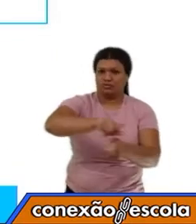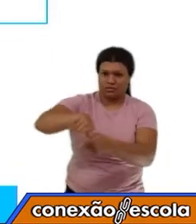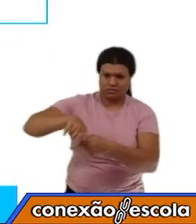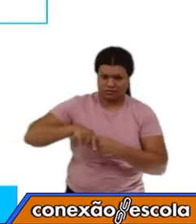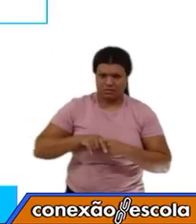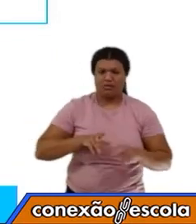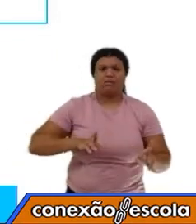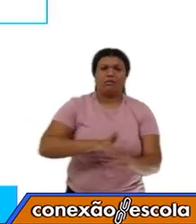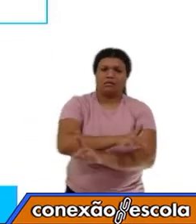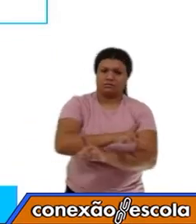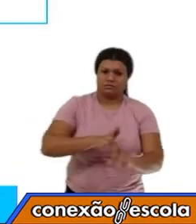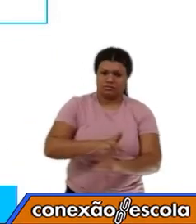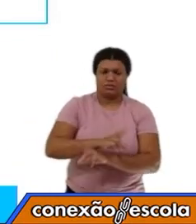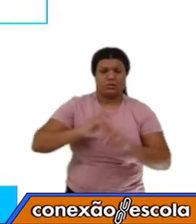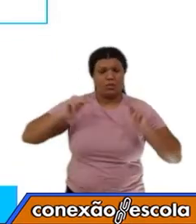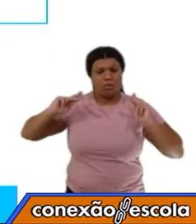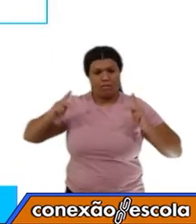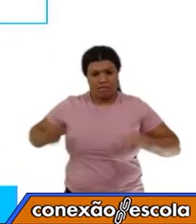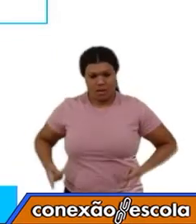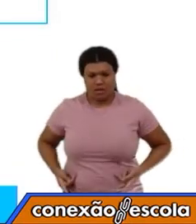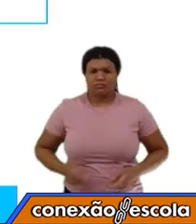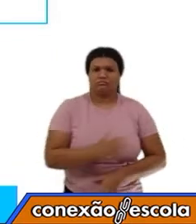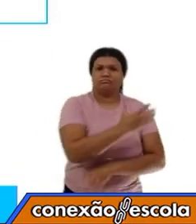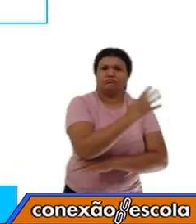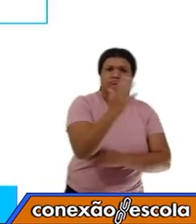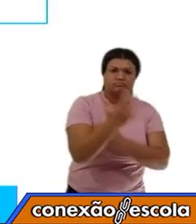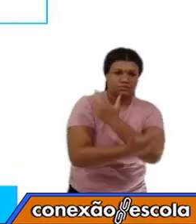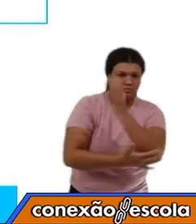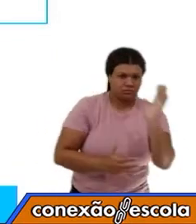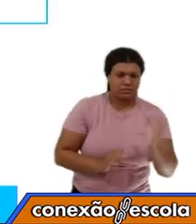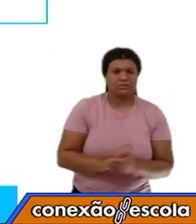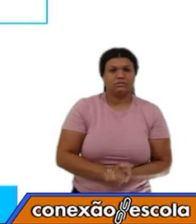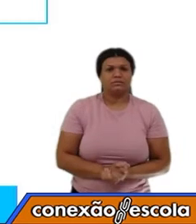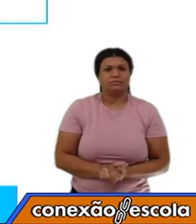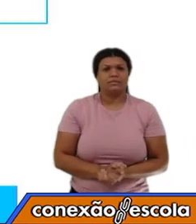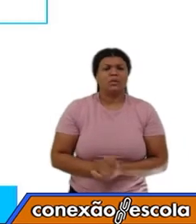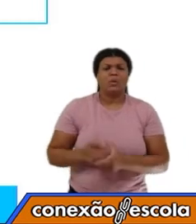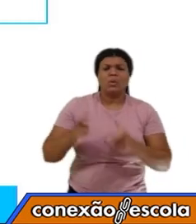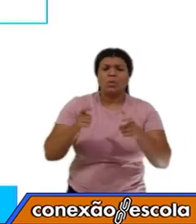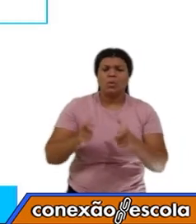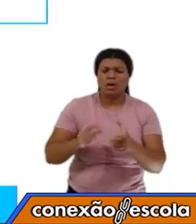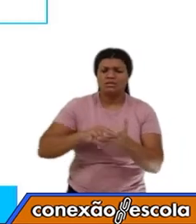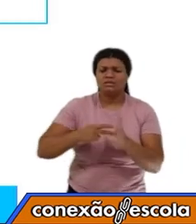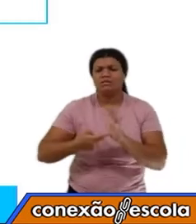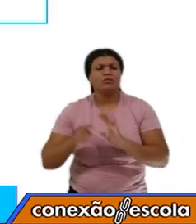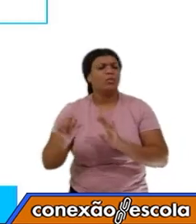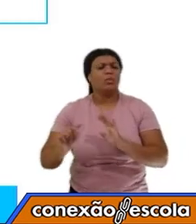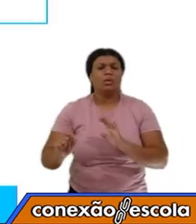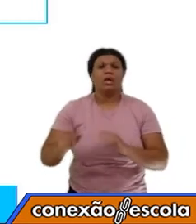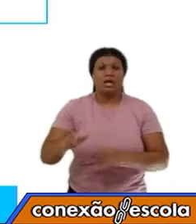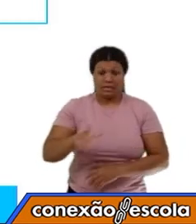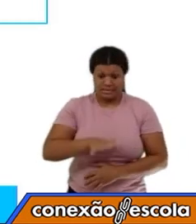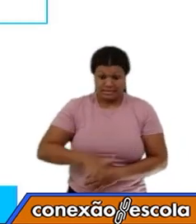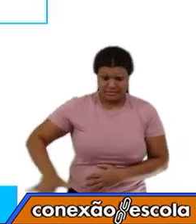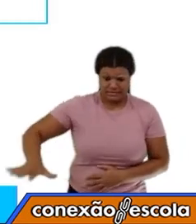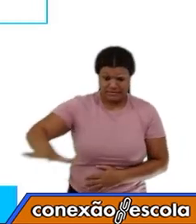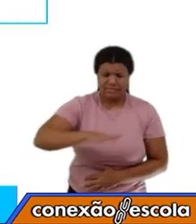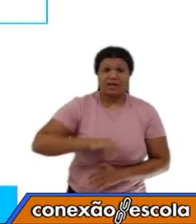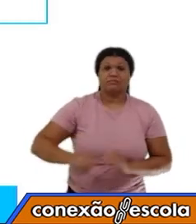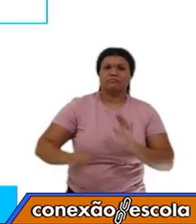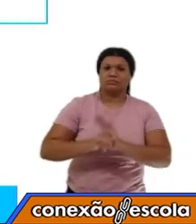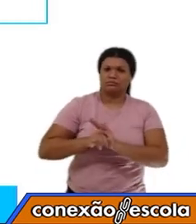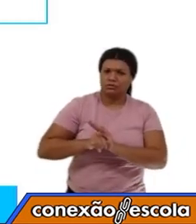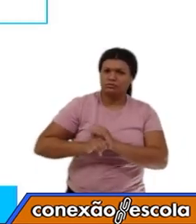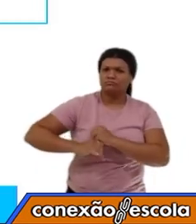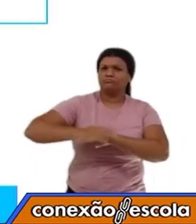relacionamento entre o ser humano mais a natureza. O que é o lugar? O lugar é o espaço da identidade, da